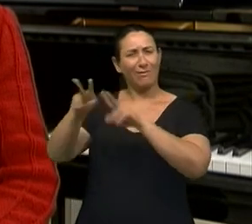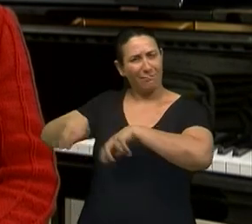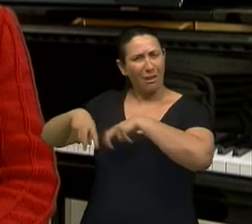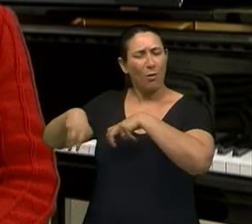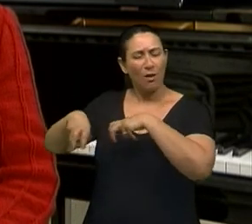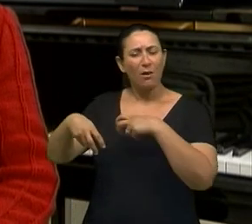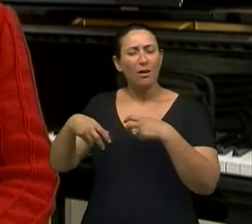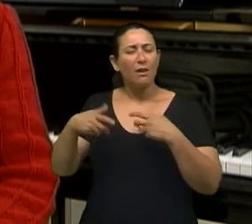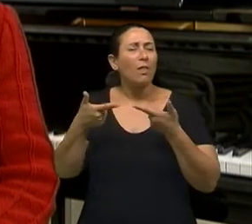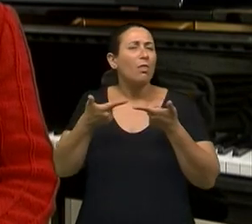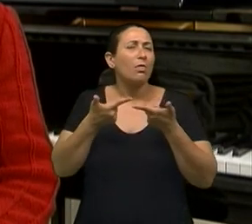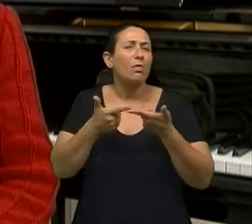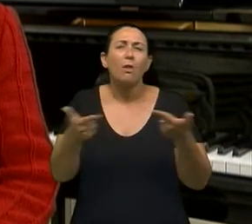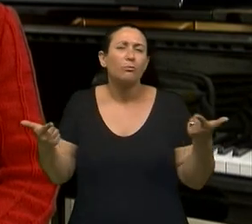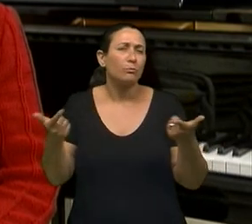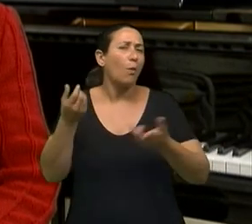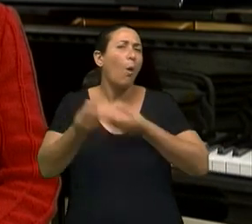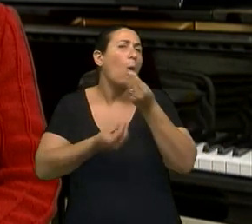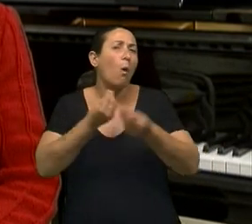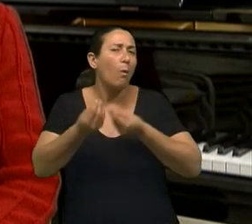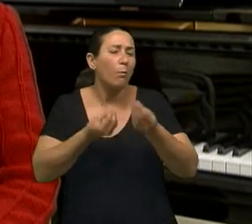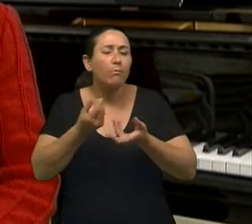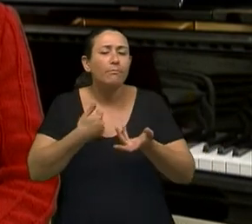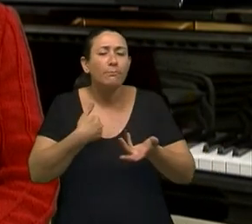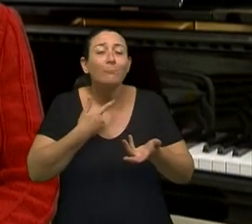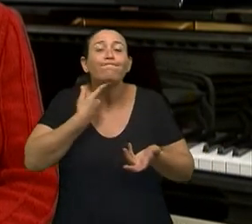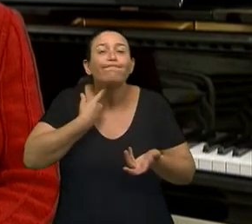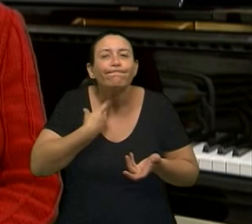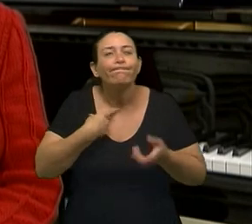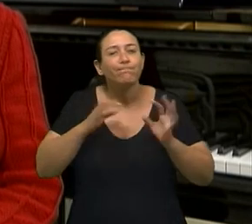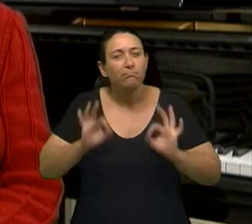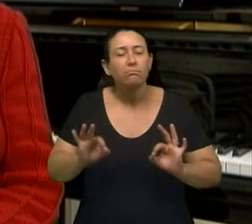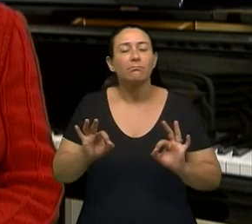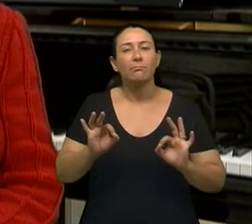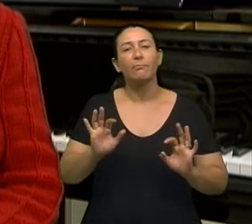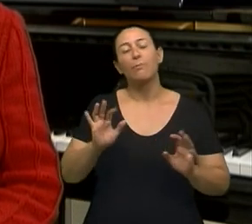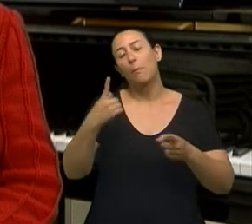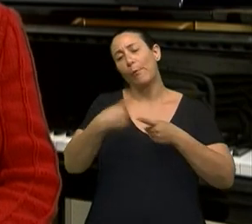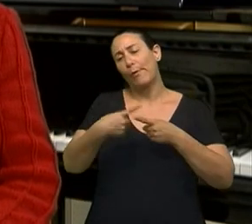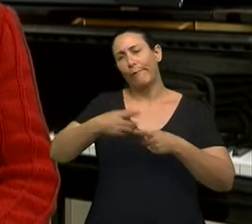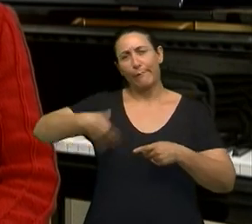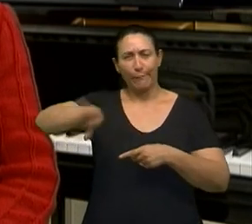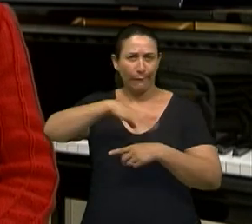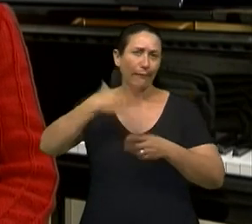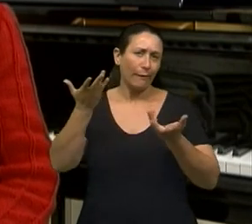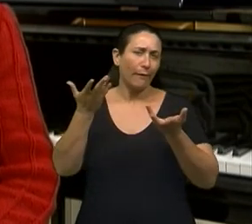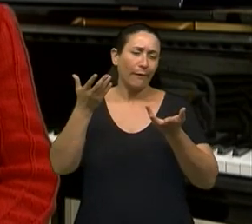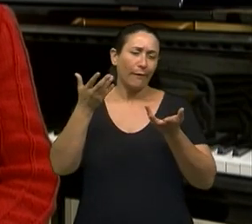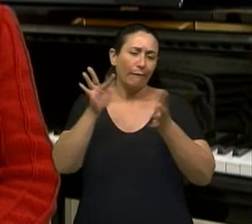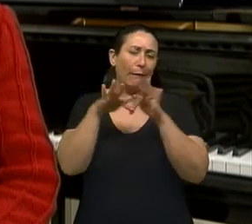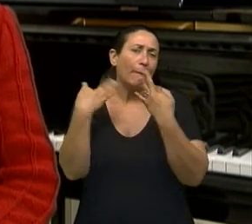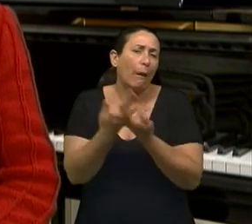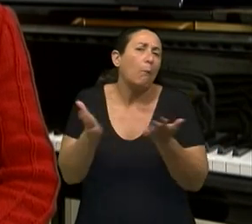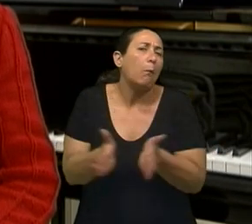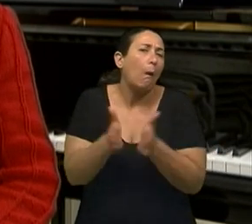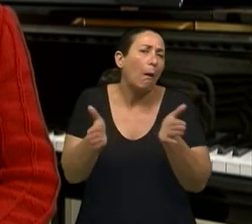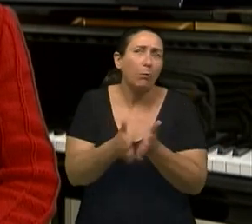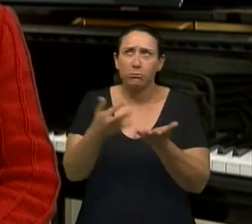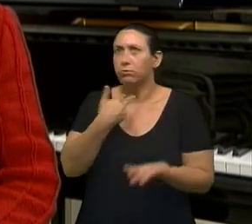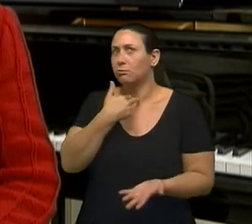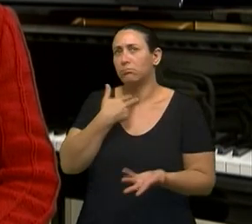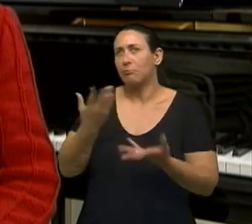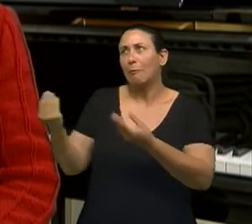não tinha como realizar aquele desejo. Até porque meus pais eram pobres e não podiam financiar um estudo